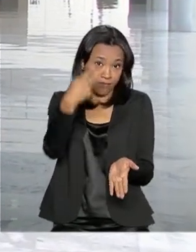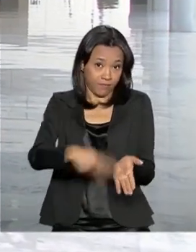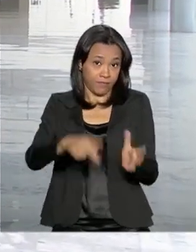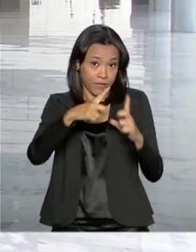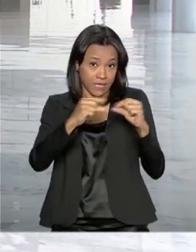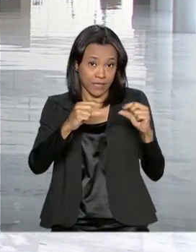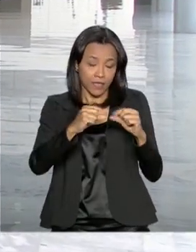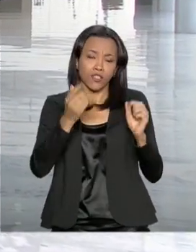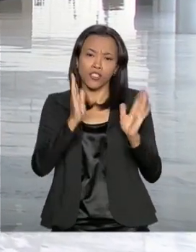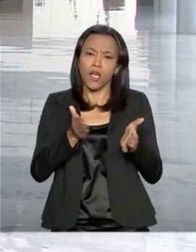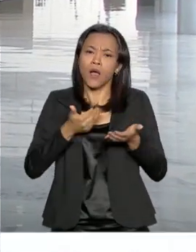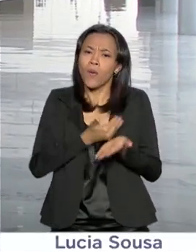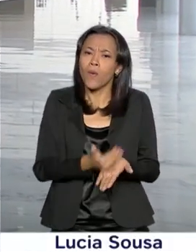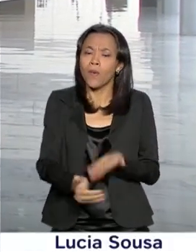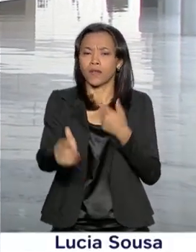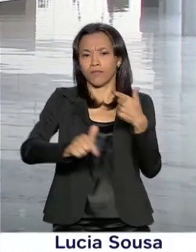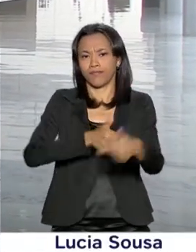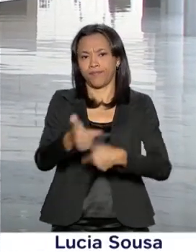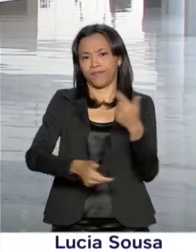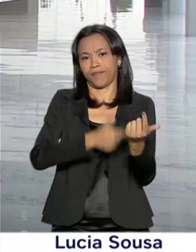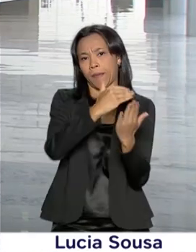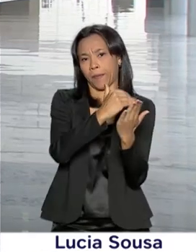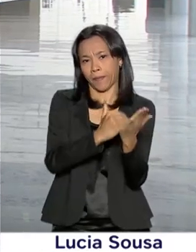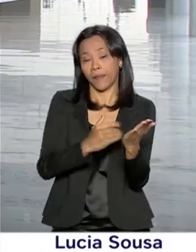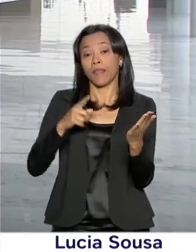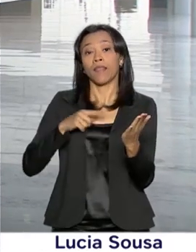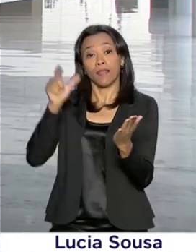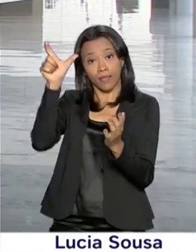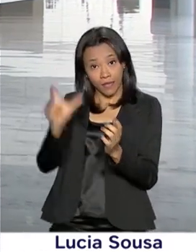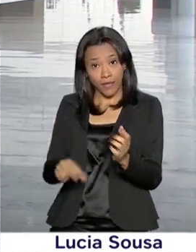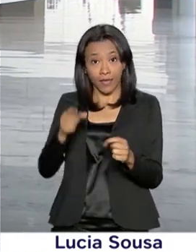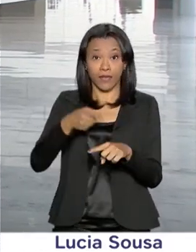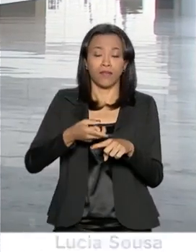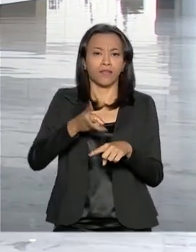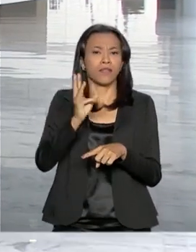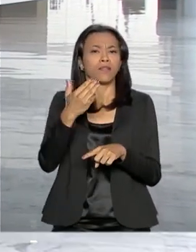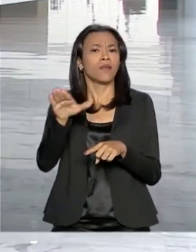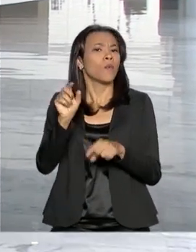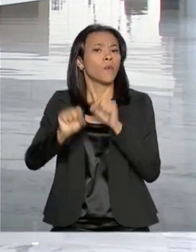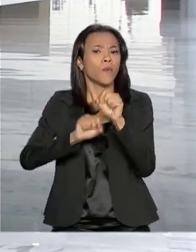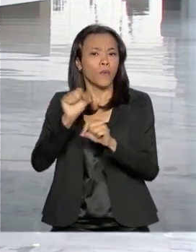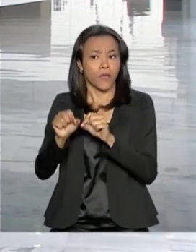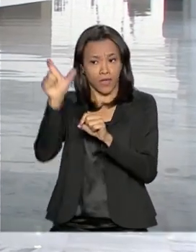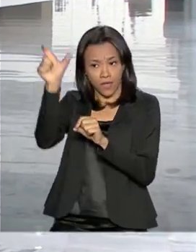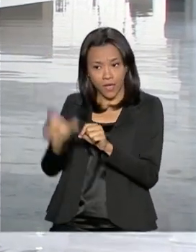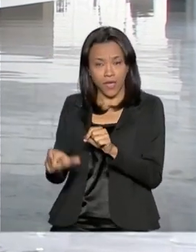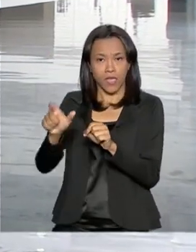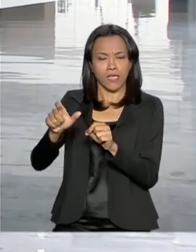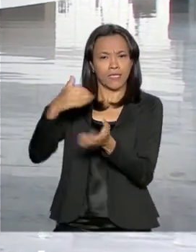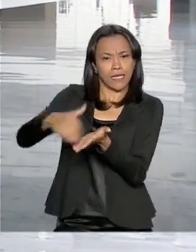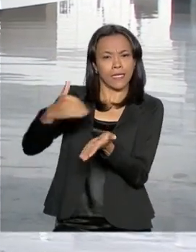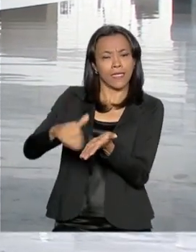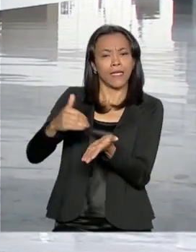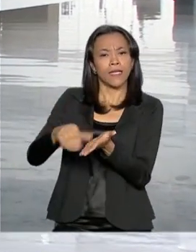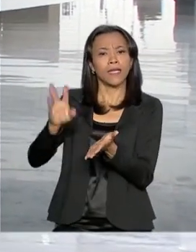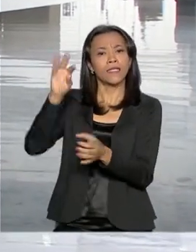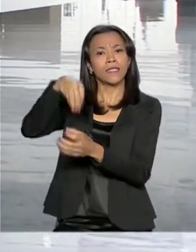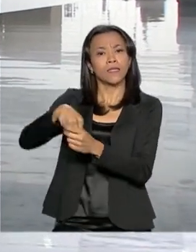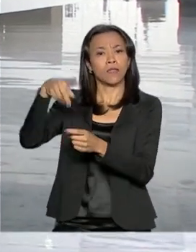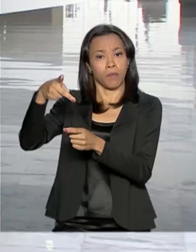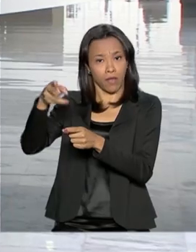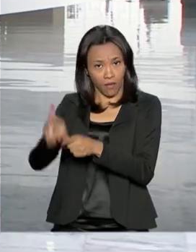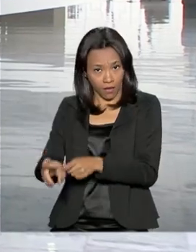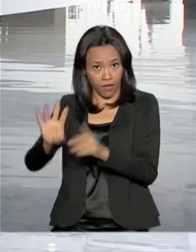agenda. Às 3h30 ele se reúne com o general Floriano Peixoto, ministro-chefe da Secretaria-Geral da Presidência da